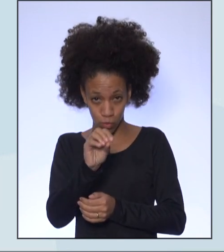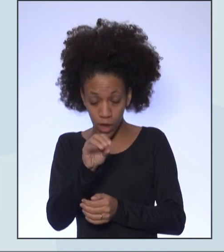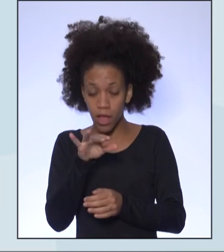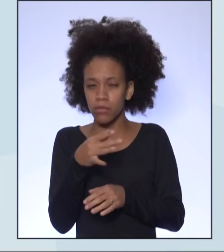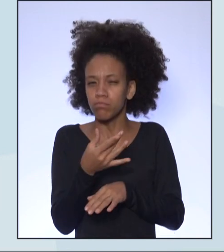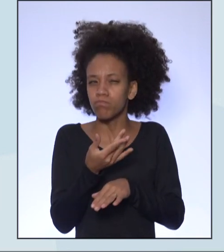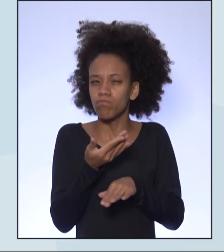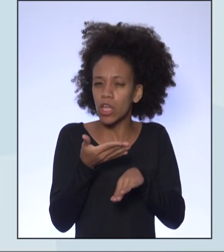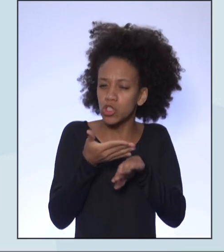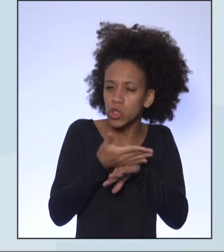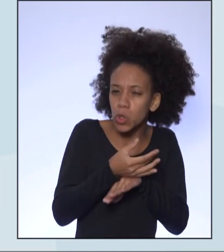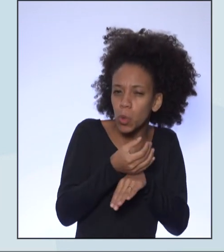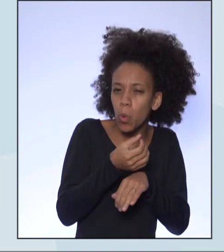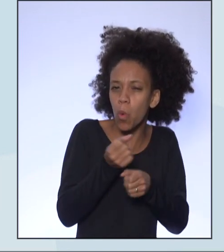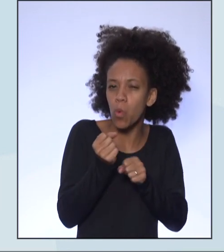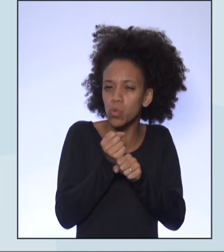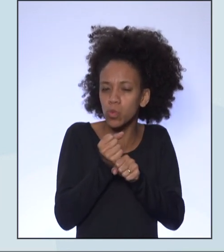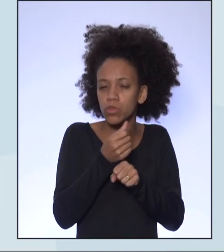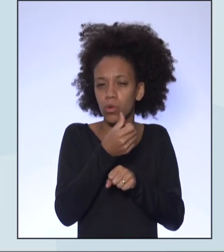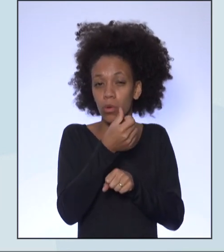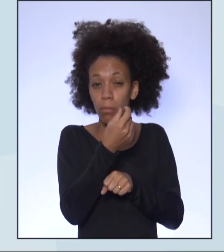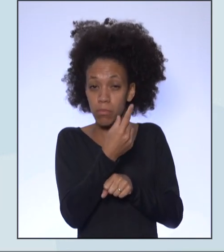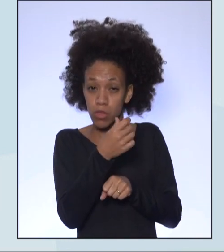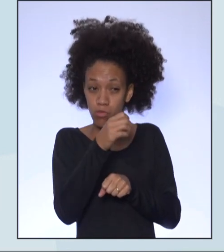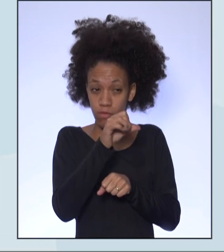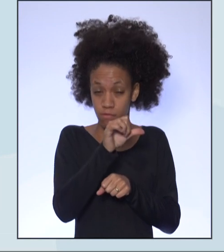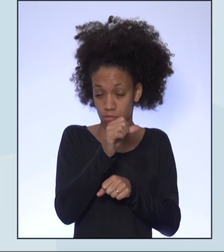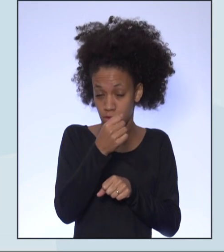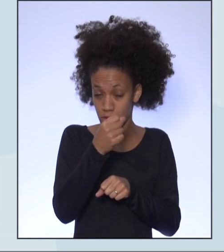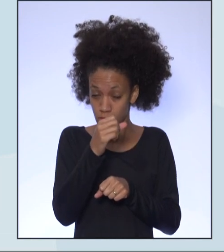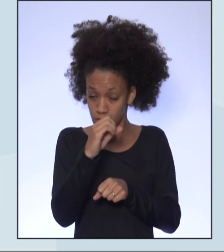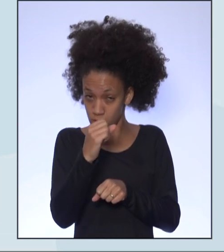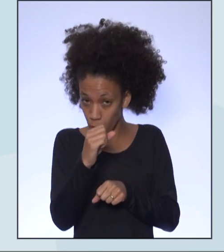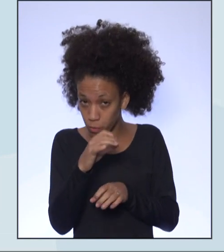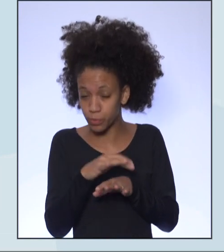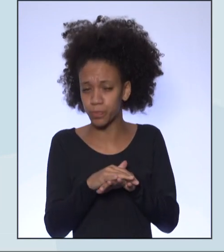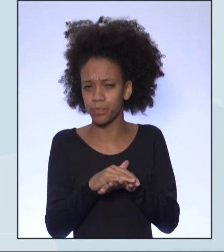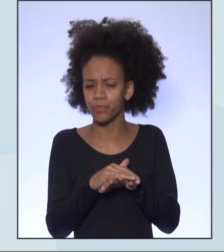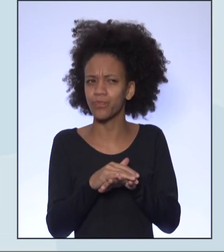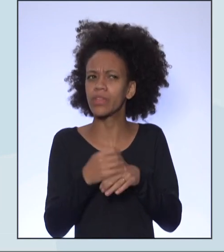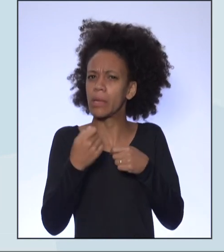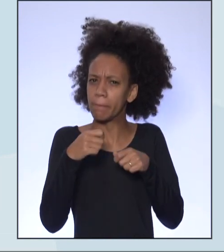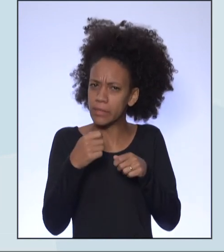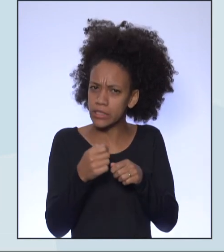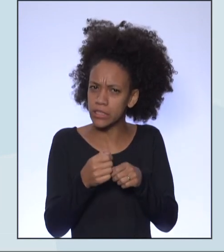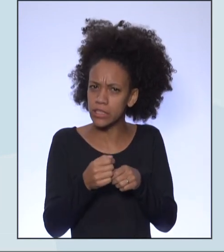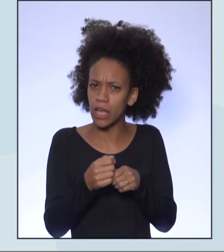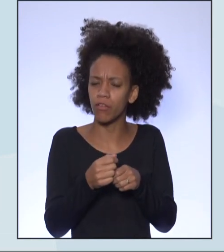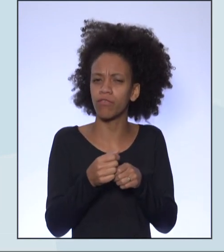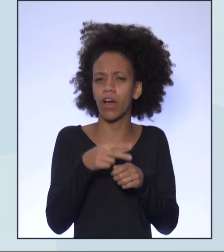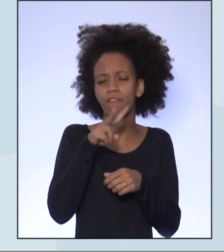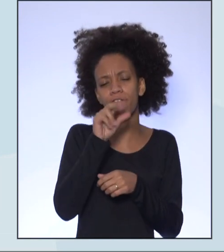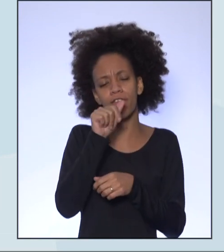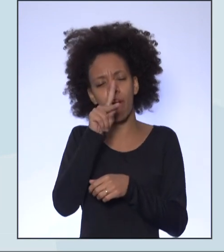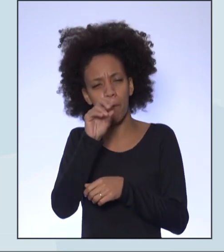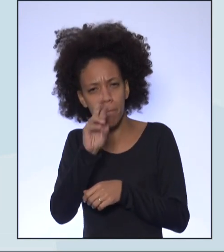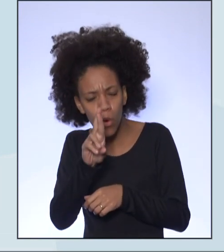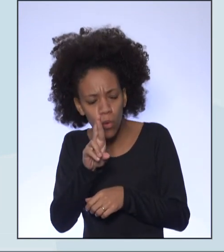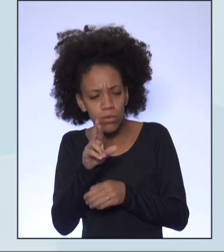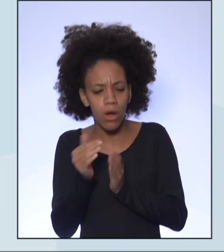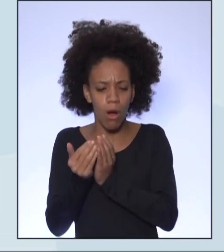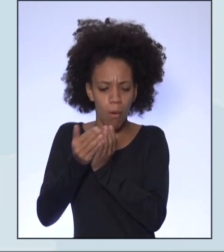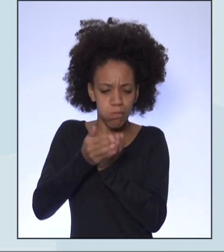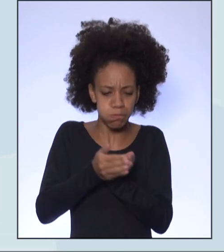Ele necessitava de vapor, um navio a vapor, e ele trouxe para o Brasil a primeira